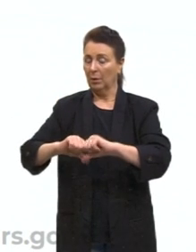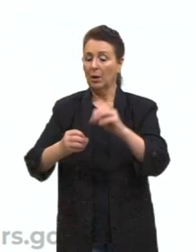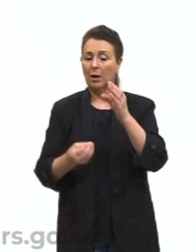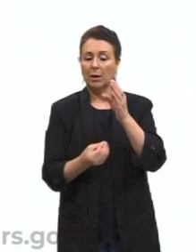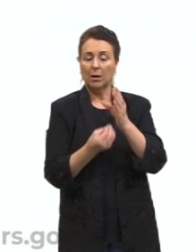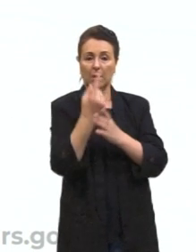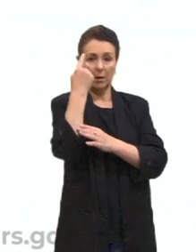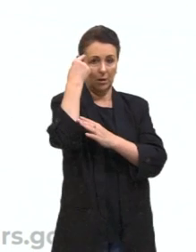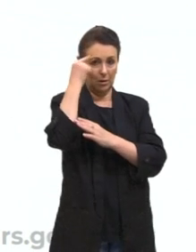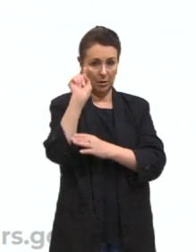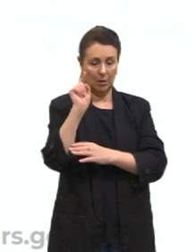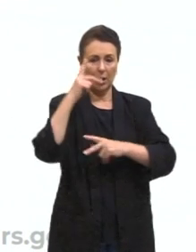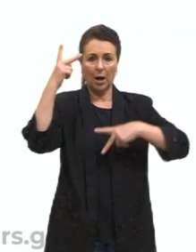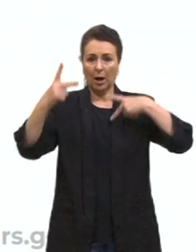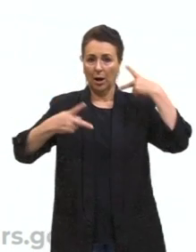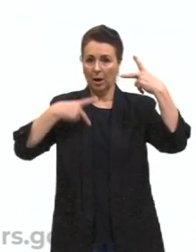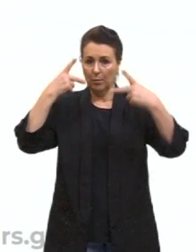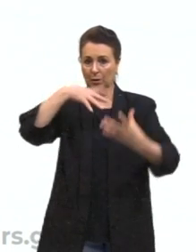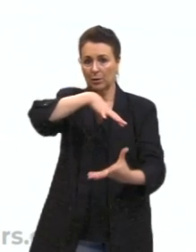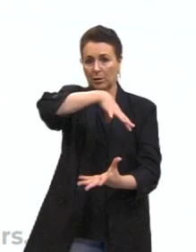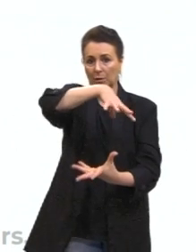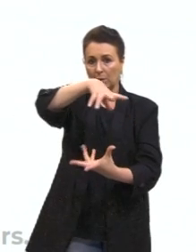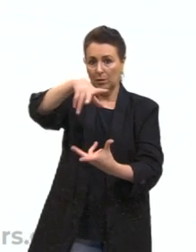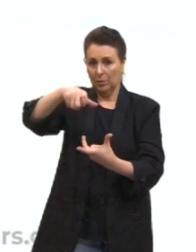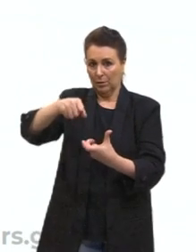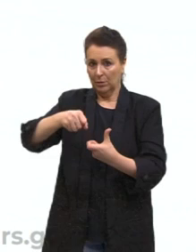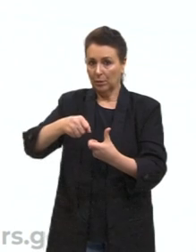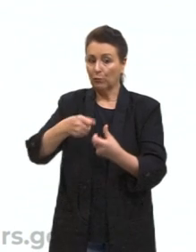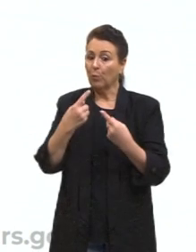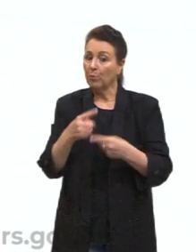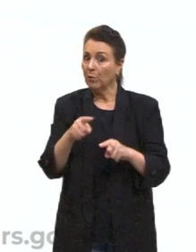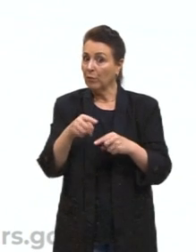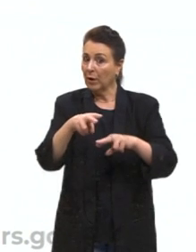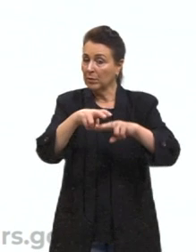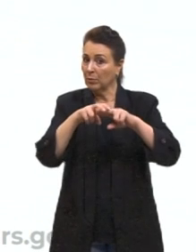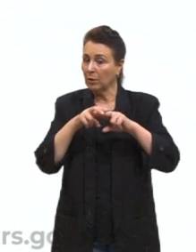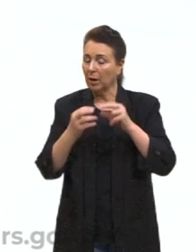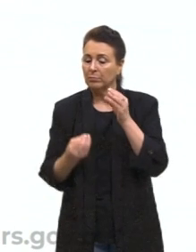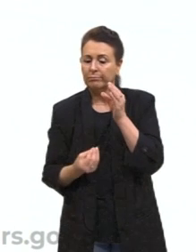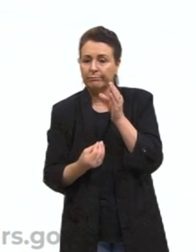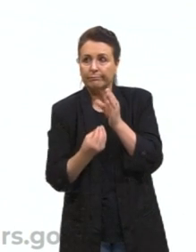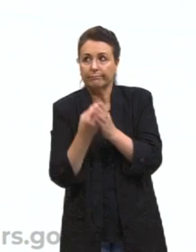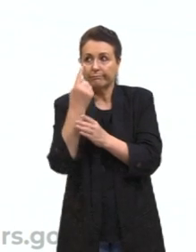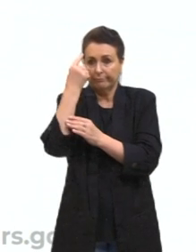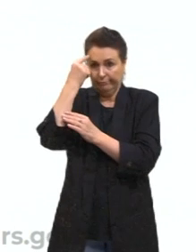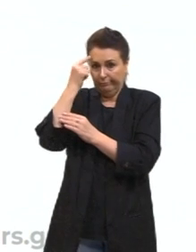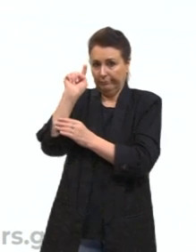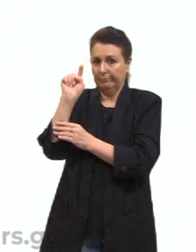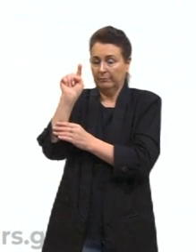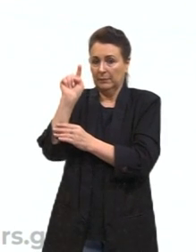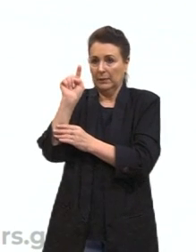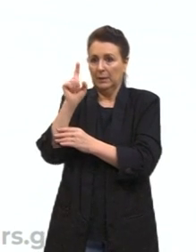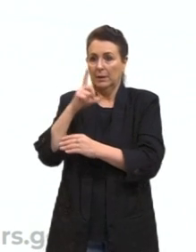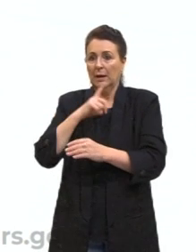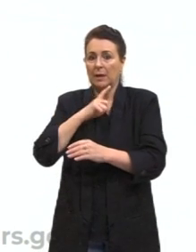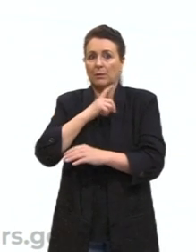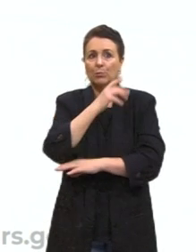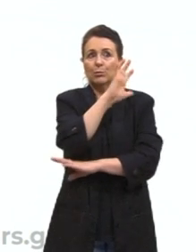a poluição vem muito com a questão das inovações. Essa degradação, essa agressão ao meio ambiente.